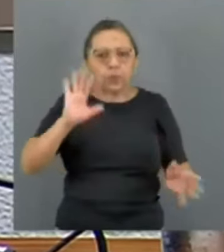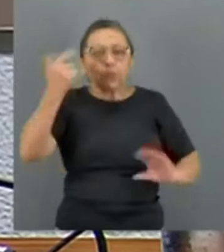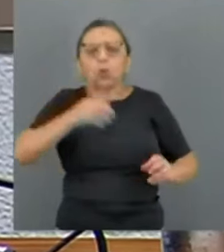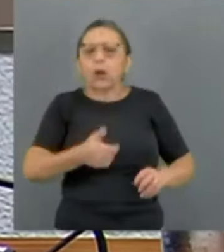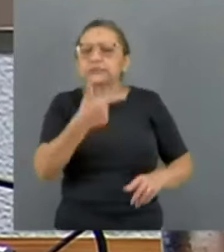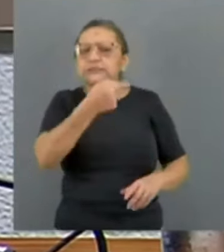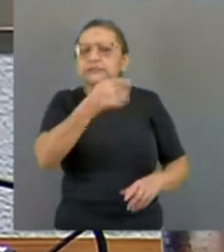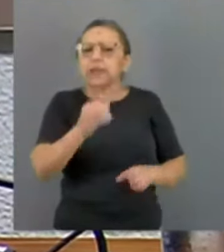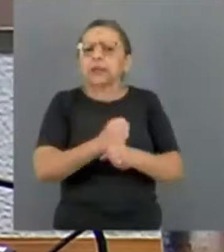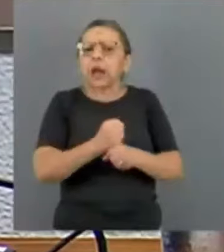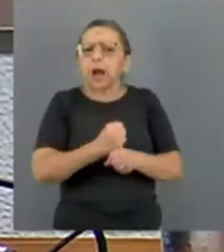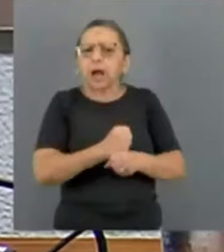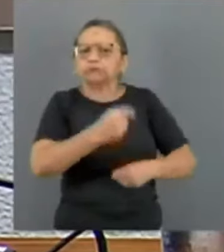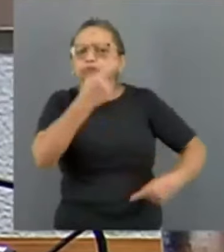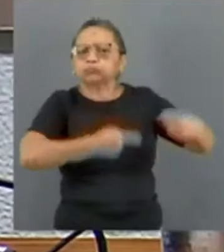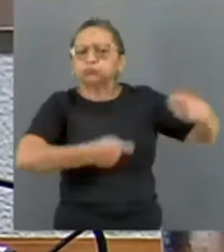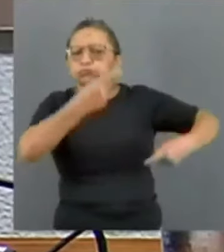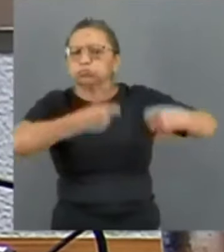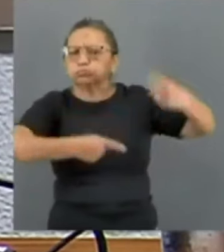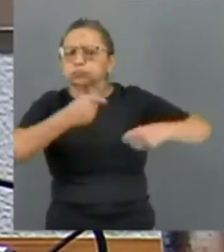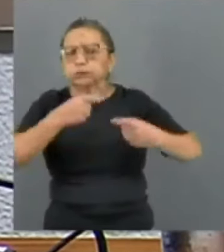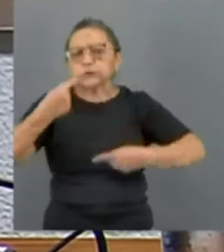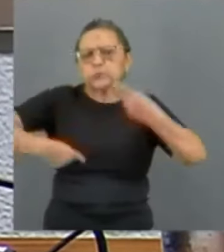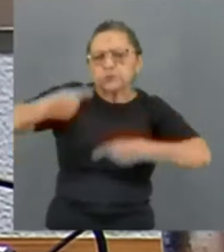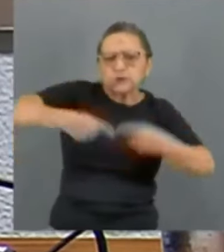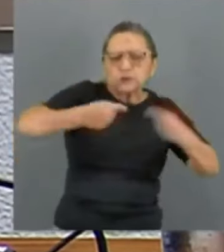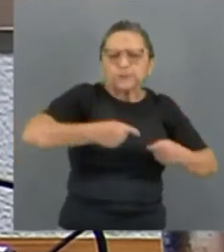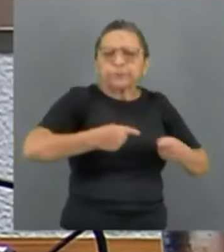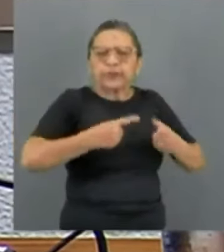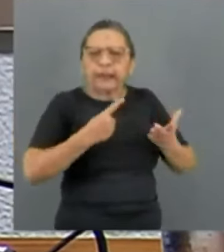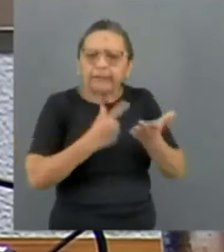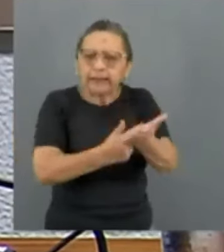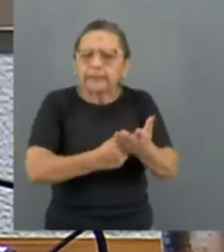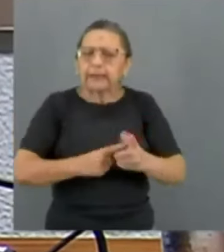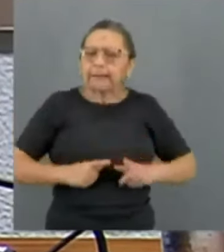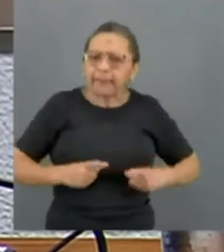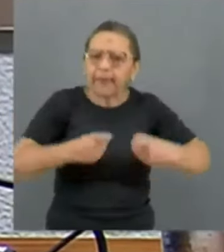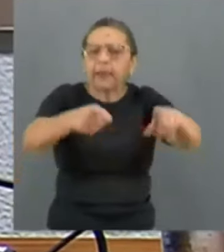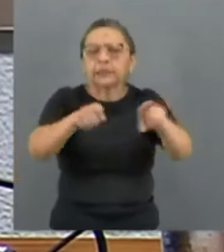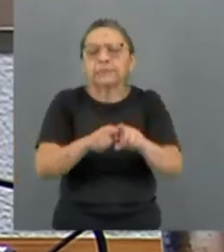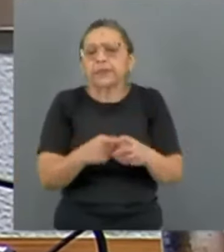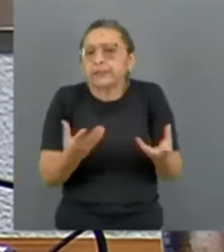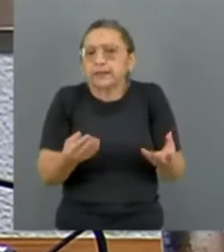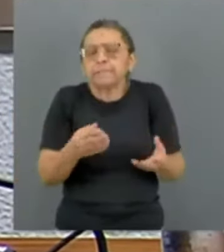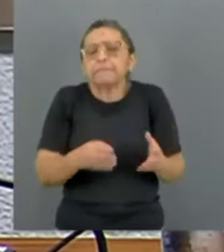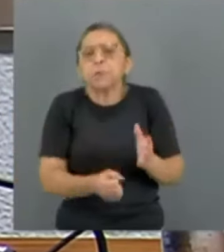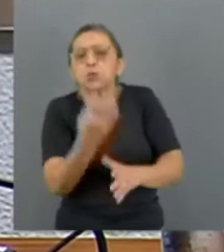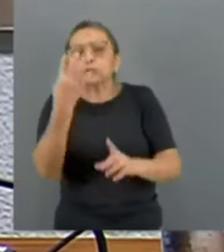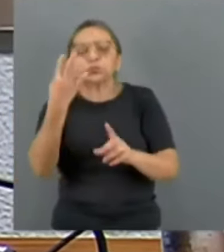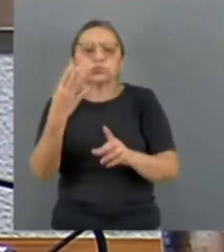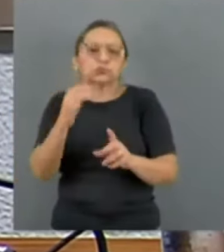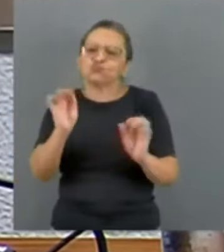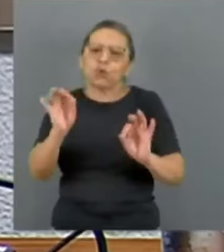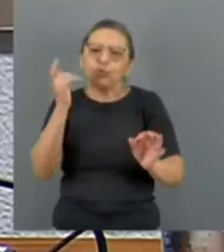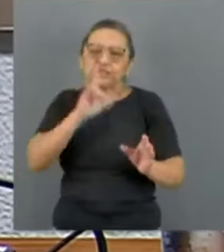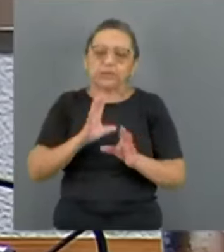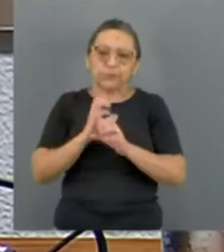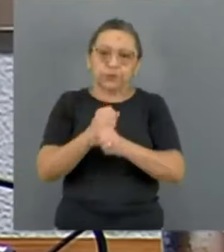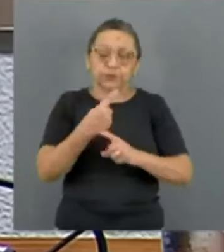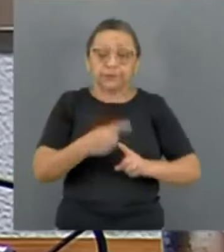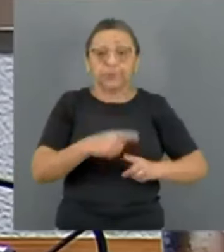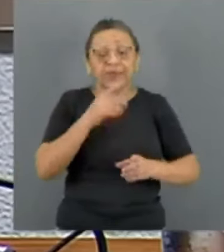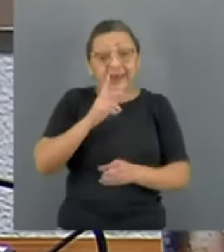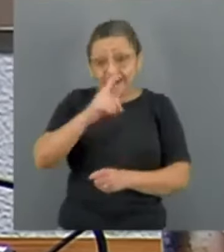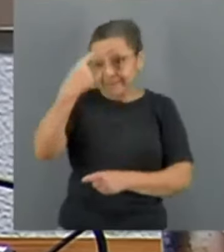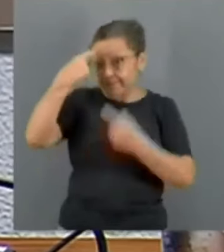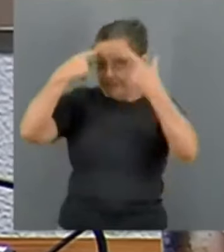anos de discussões, guerras, acordos negociados, muitos dos quais jamais implementados. A violência na faixa de Gaza